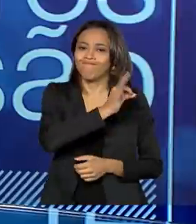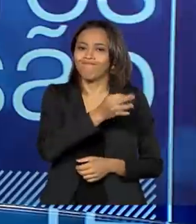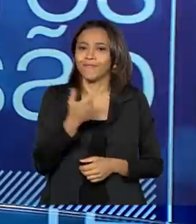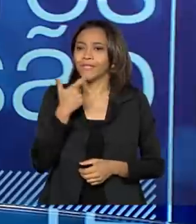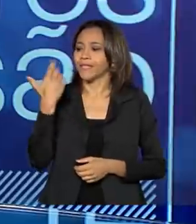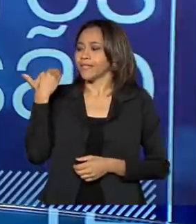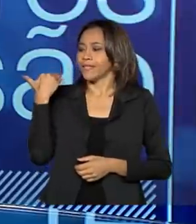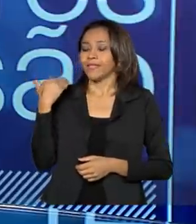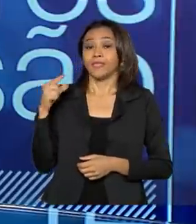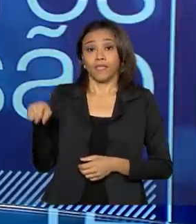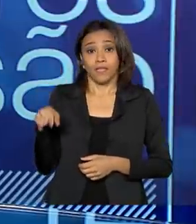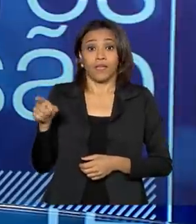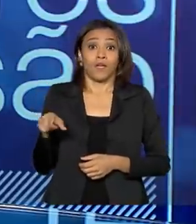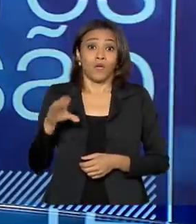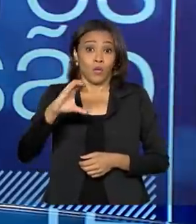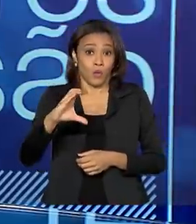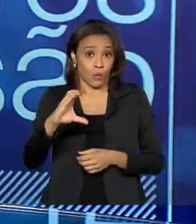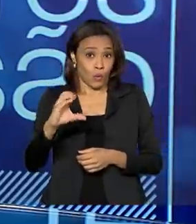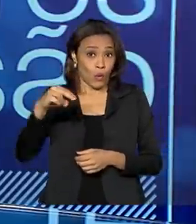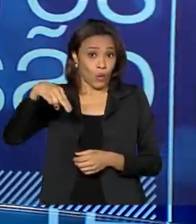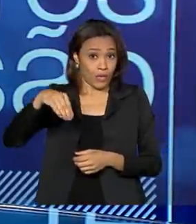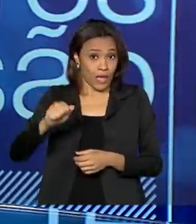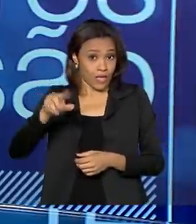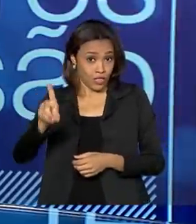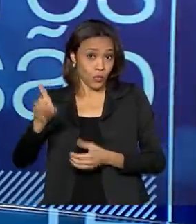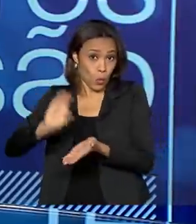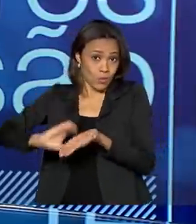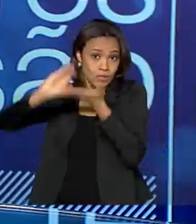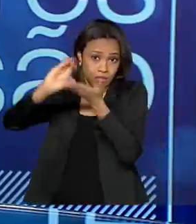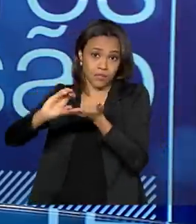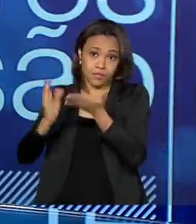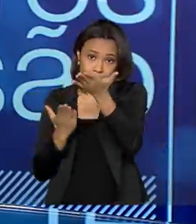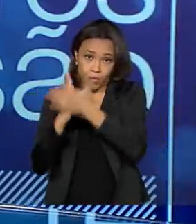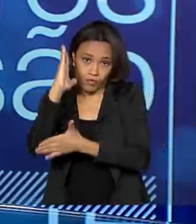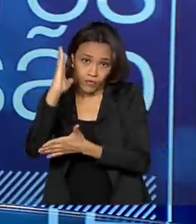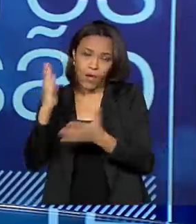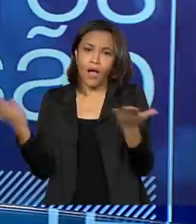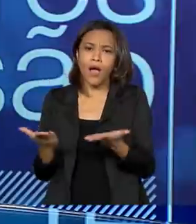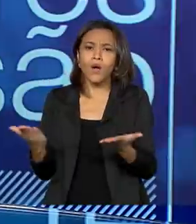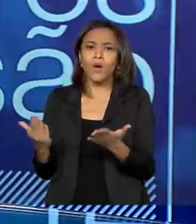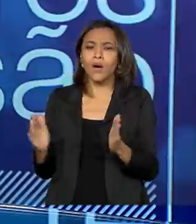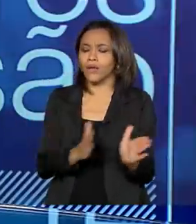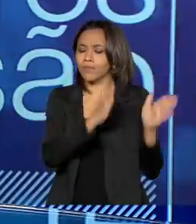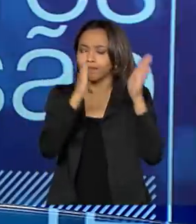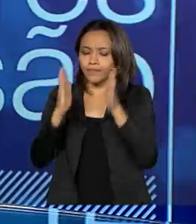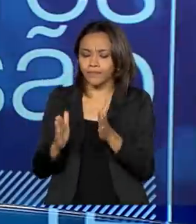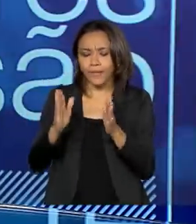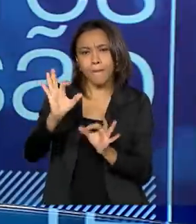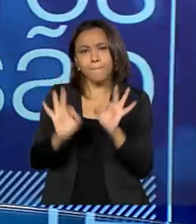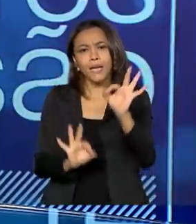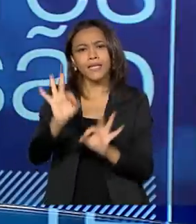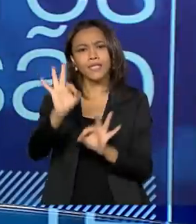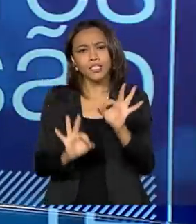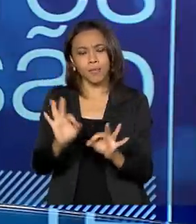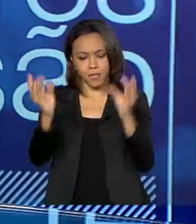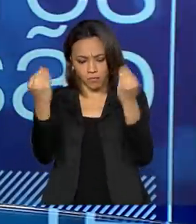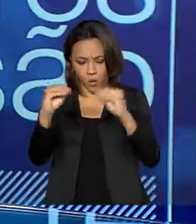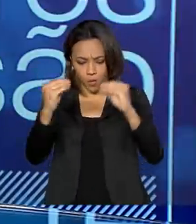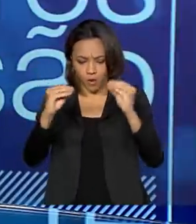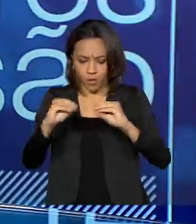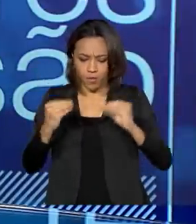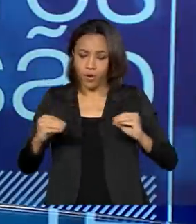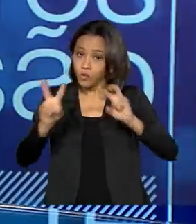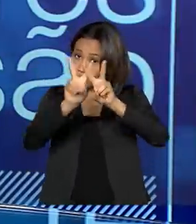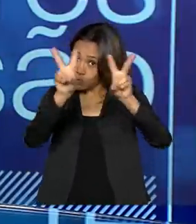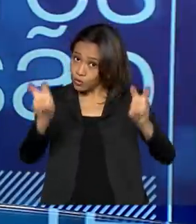CONAD aprovou essa metodologia e agora nós estamos numa fase de planejamento desse Plano Nacional de Políticas